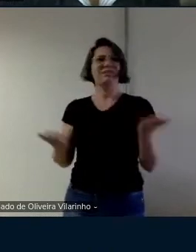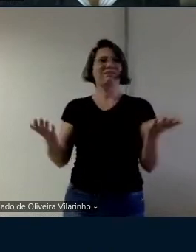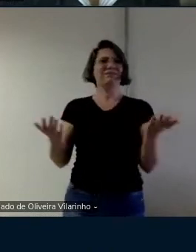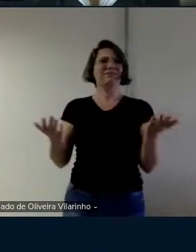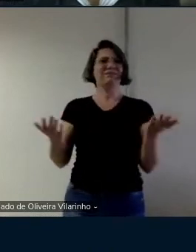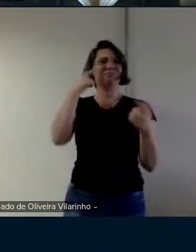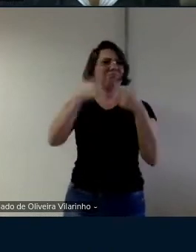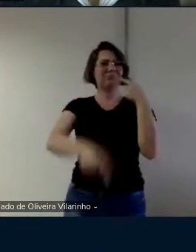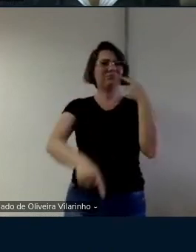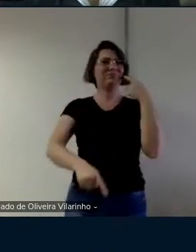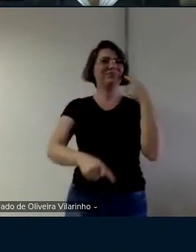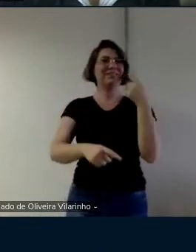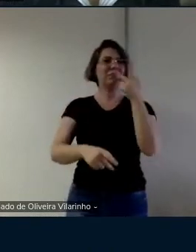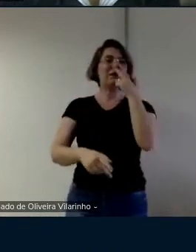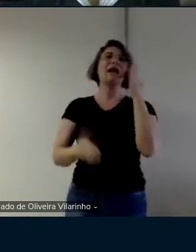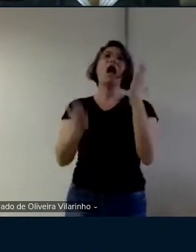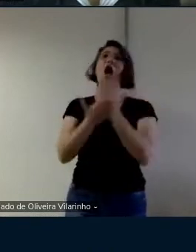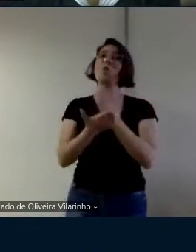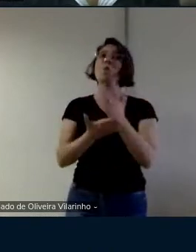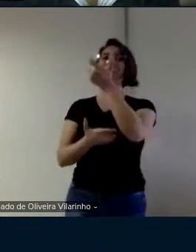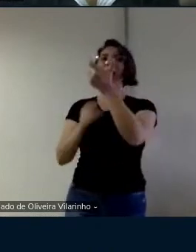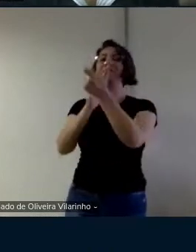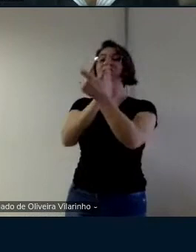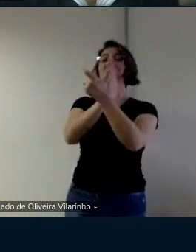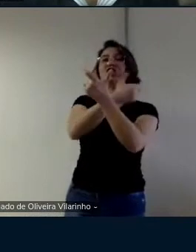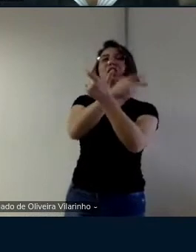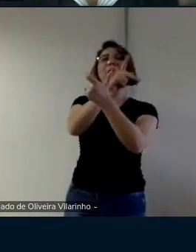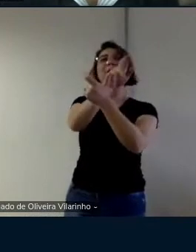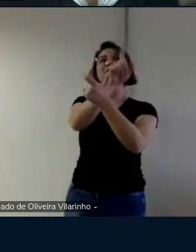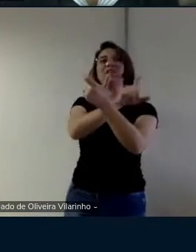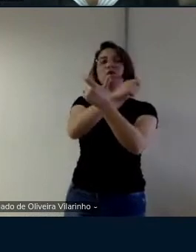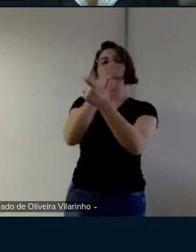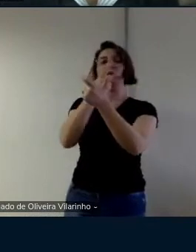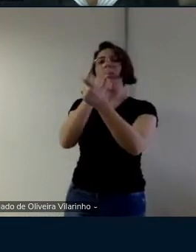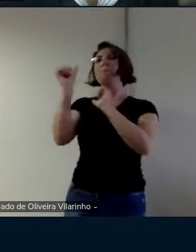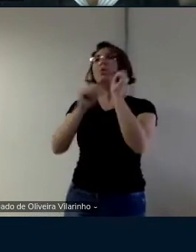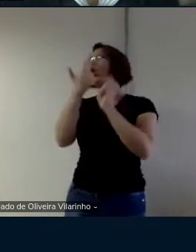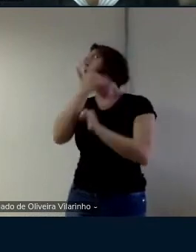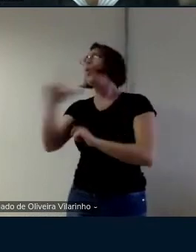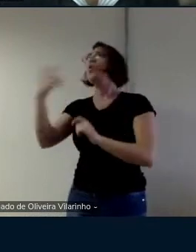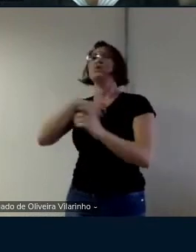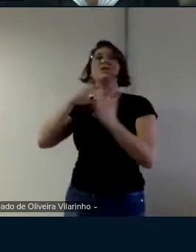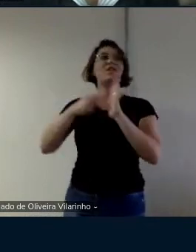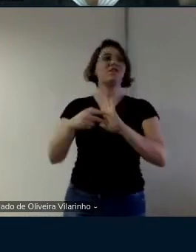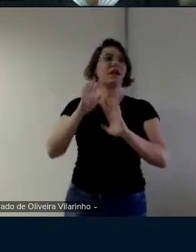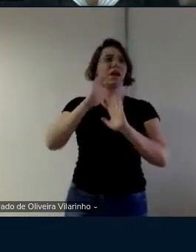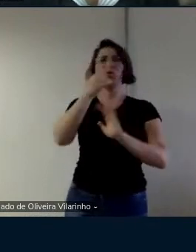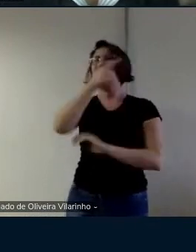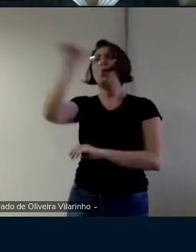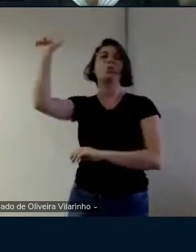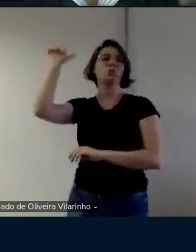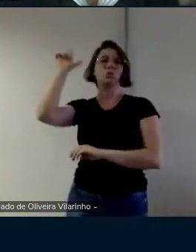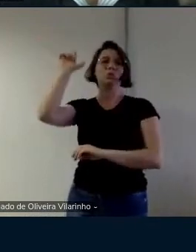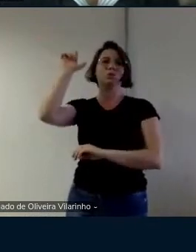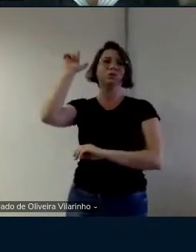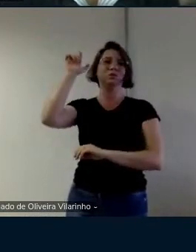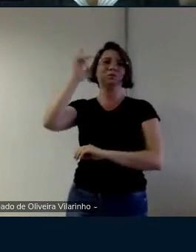de falsas palavras que vão ser construídas falsas impressões falsos significados que você vai construir